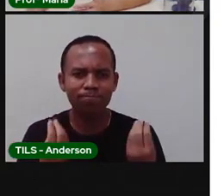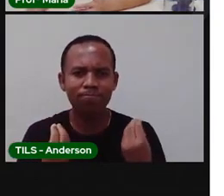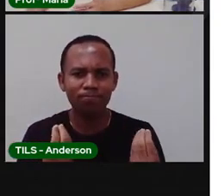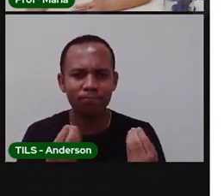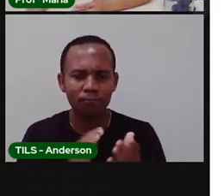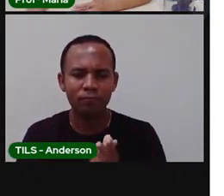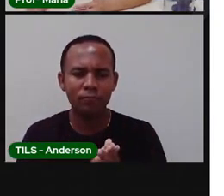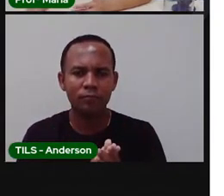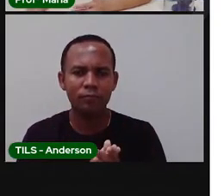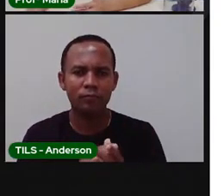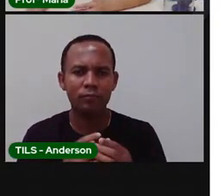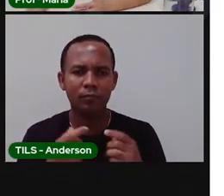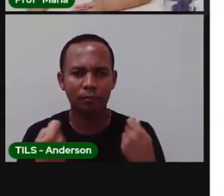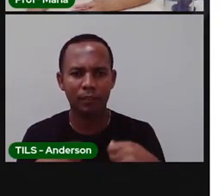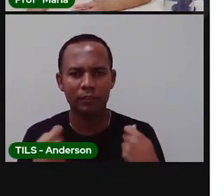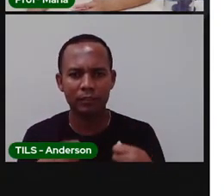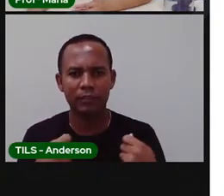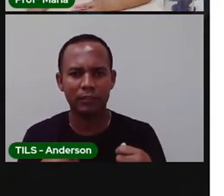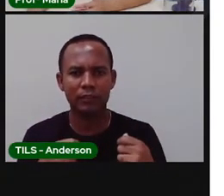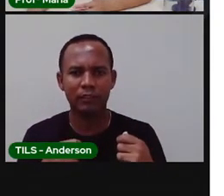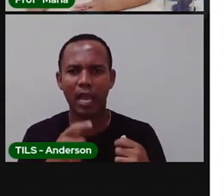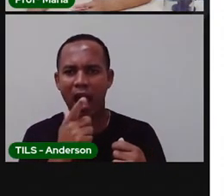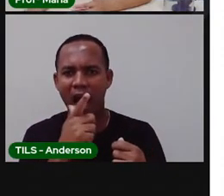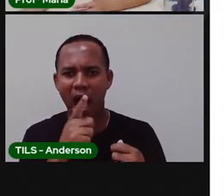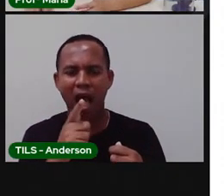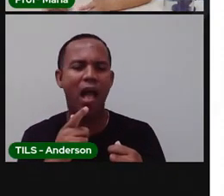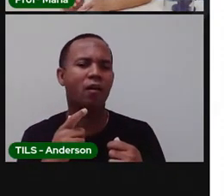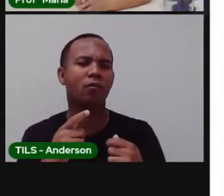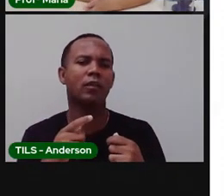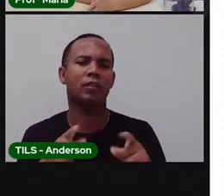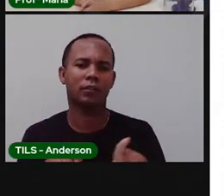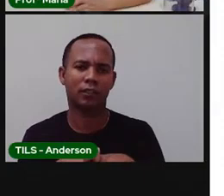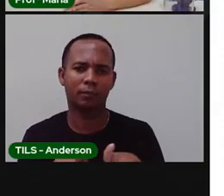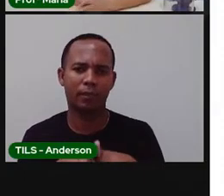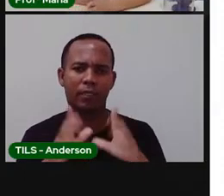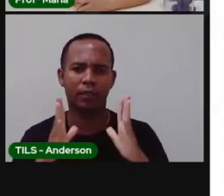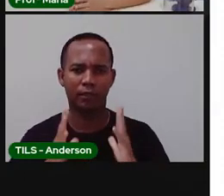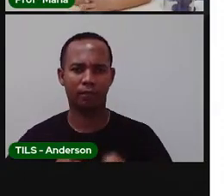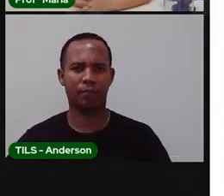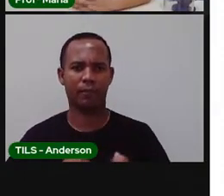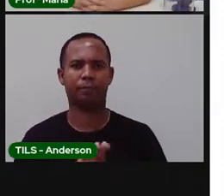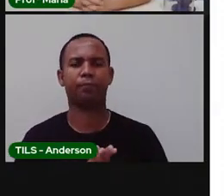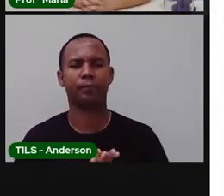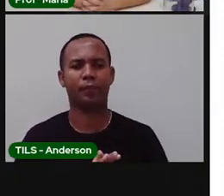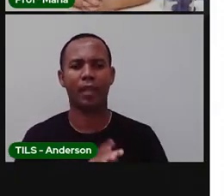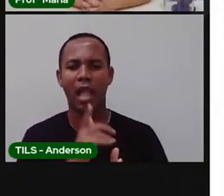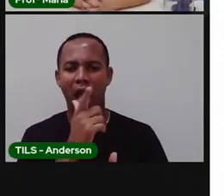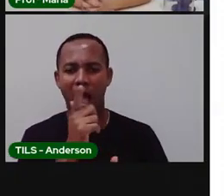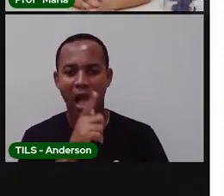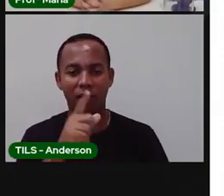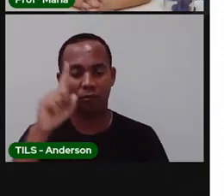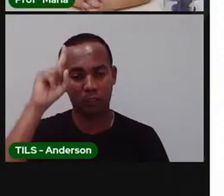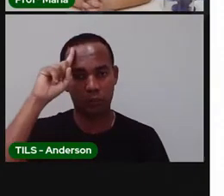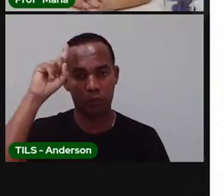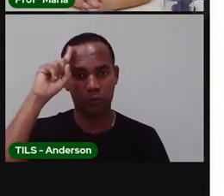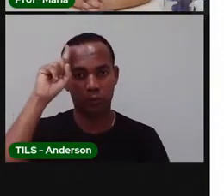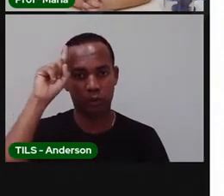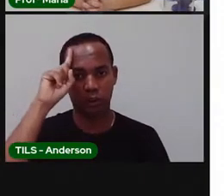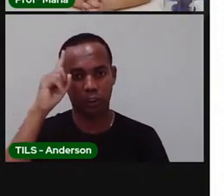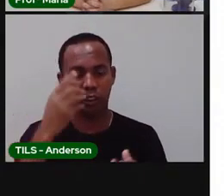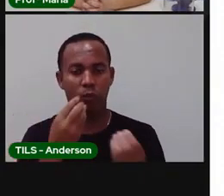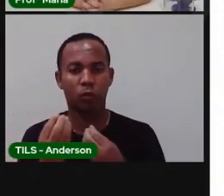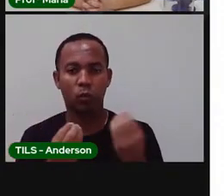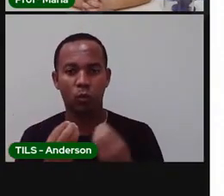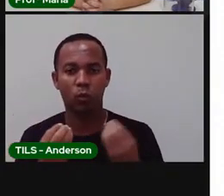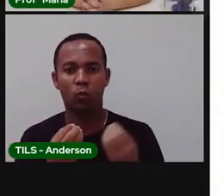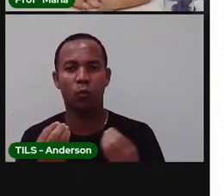Porque o animal, ele precisa de água de qualquer forma, né? A água nossa de cada dia, quando não bem tratada, pode